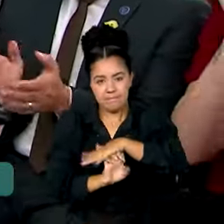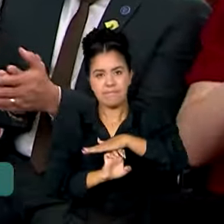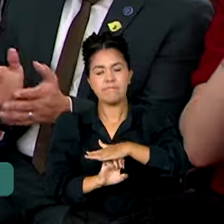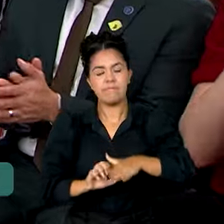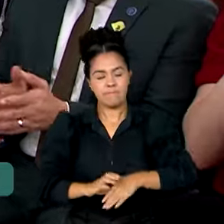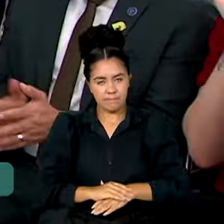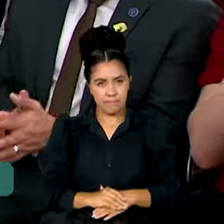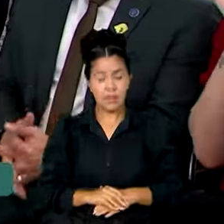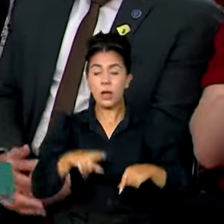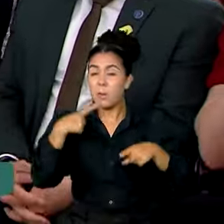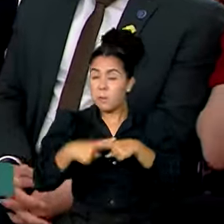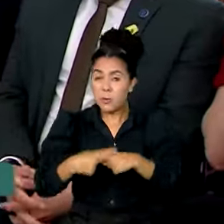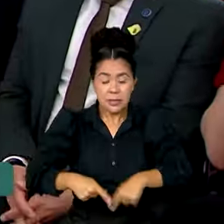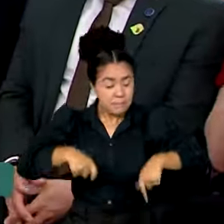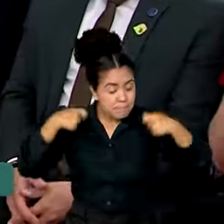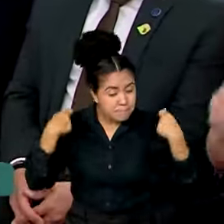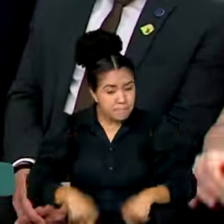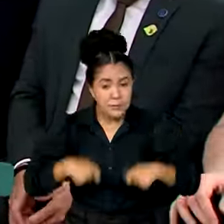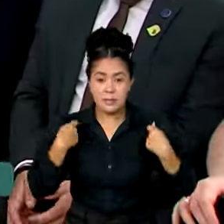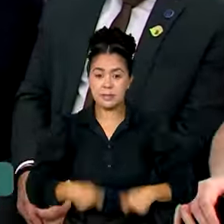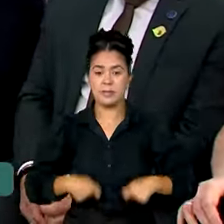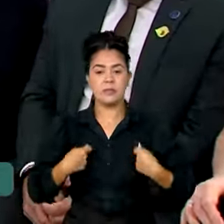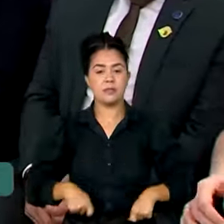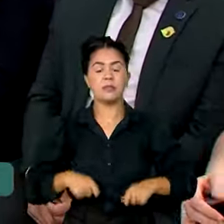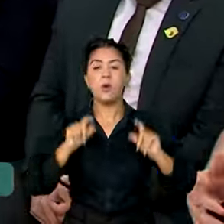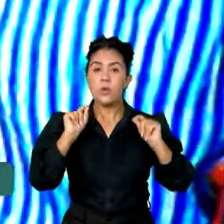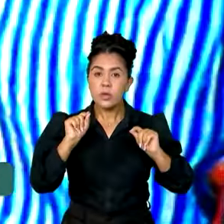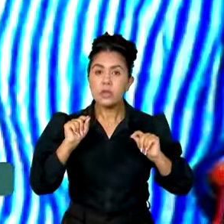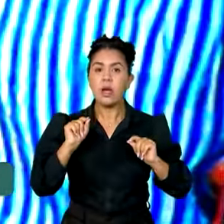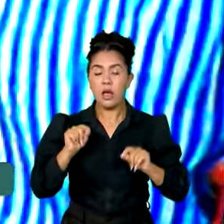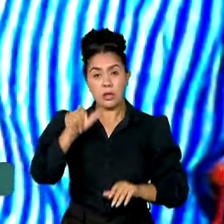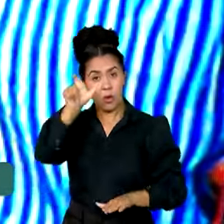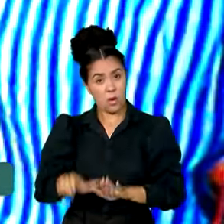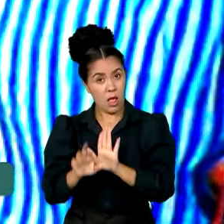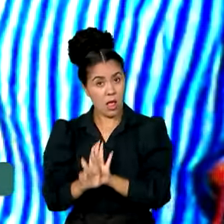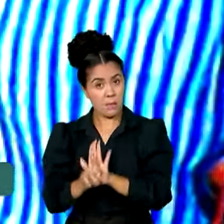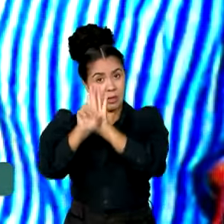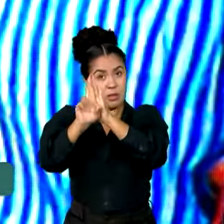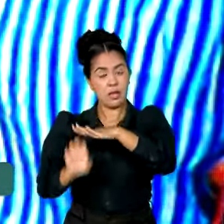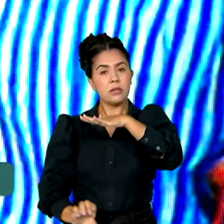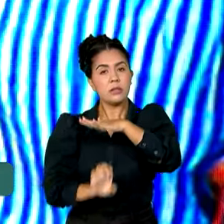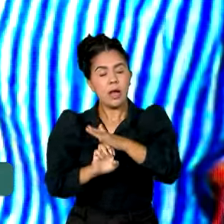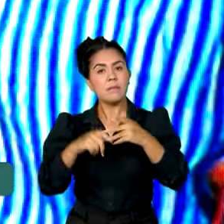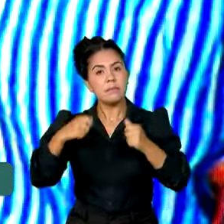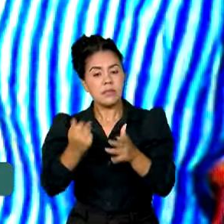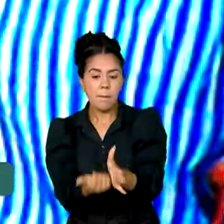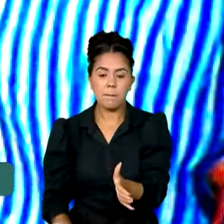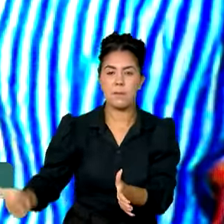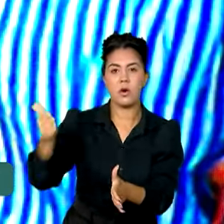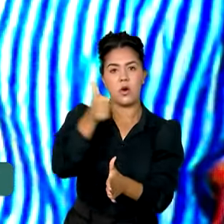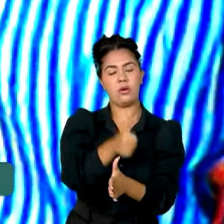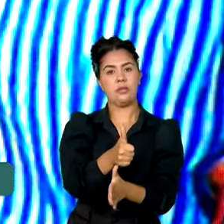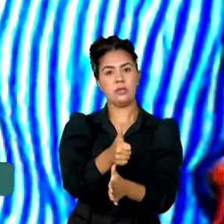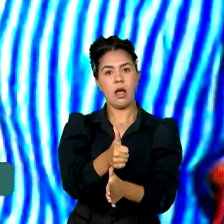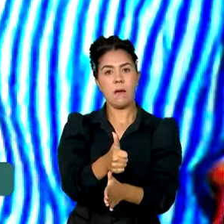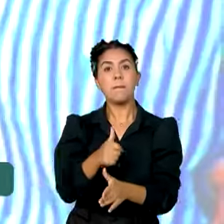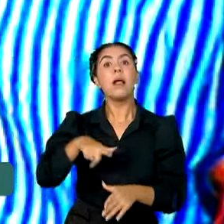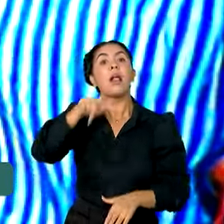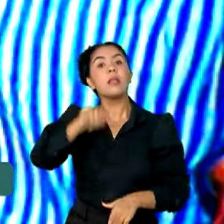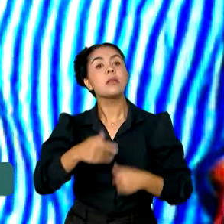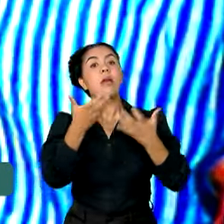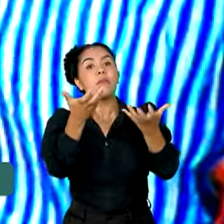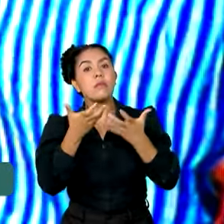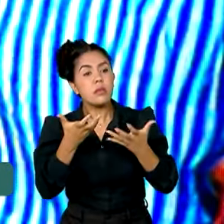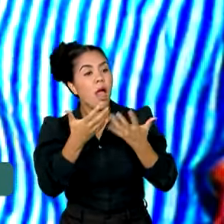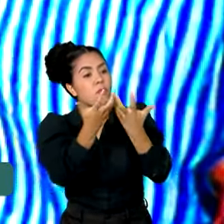Porque é preciso que o Estado tenha a capacidade de priorizar para quem que ele quer governar.